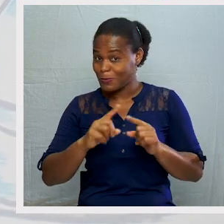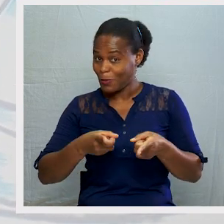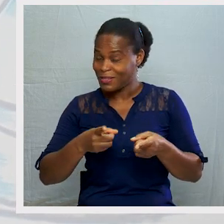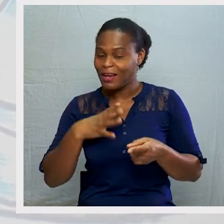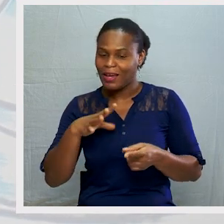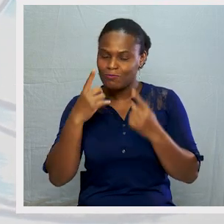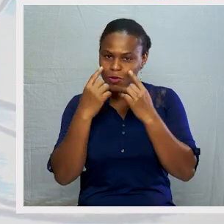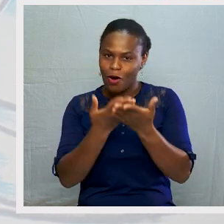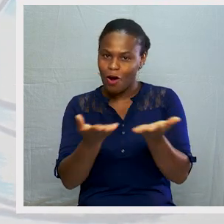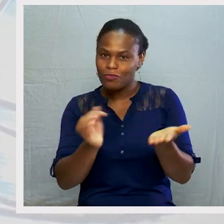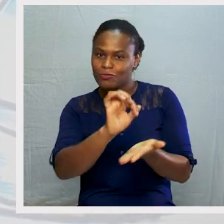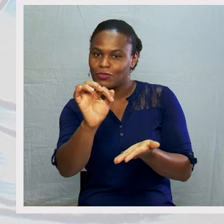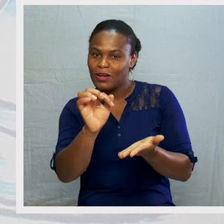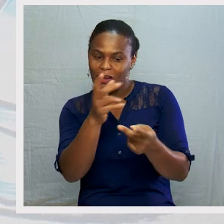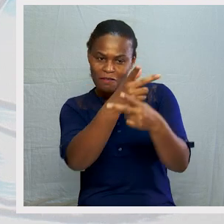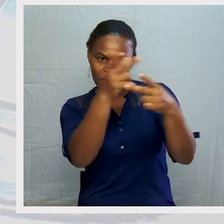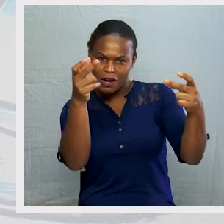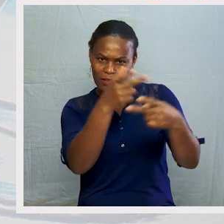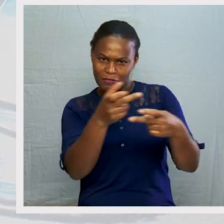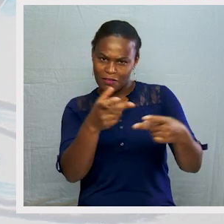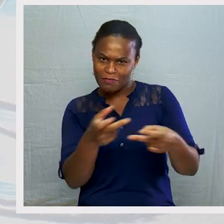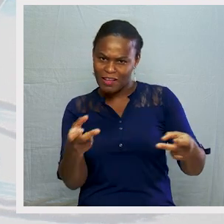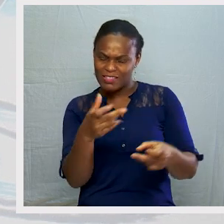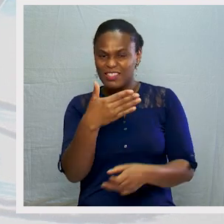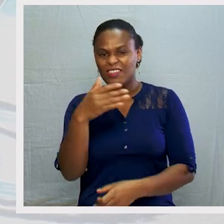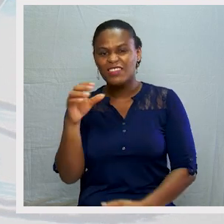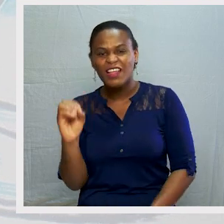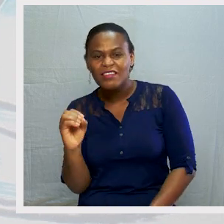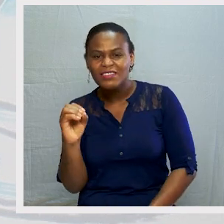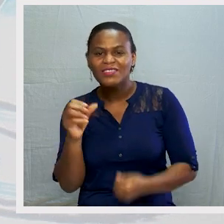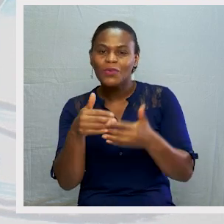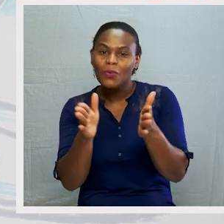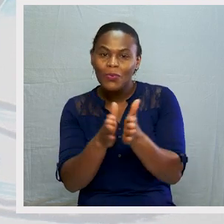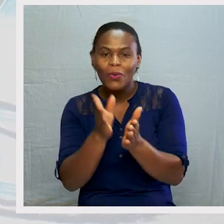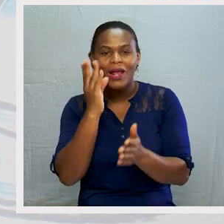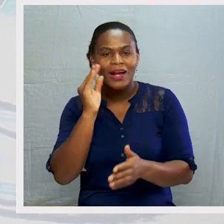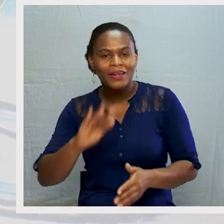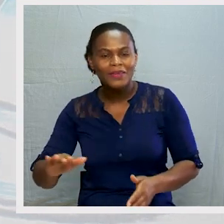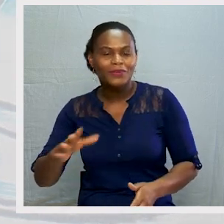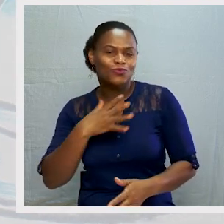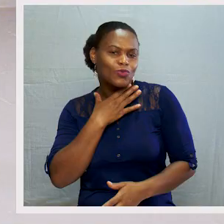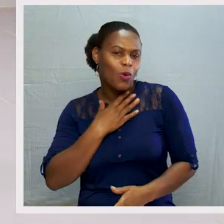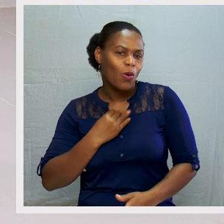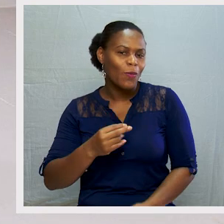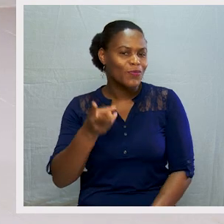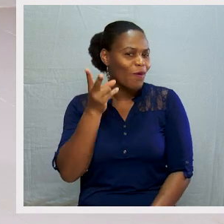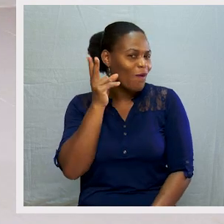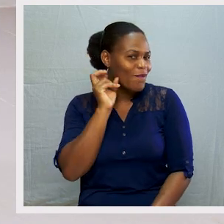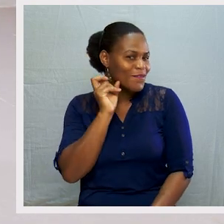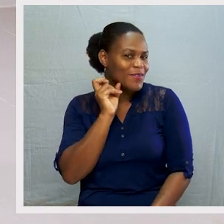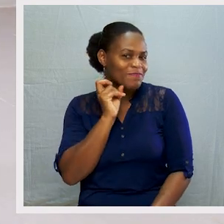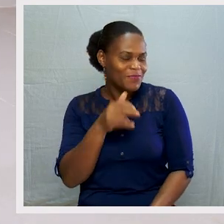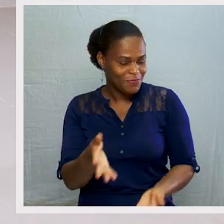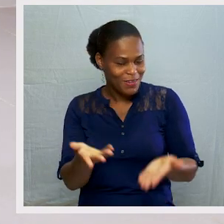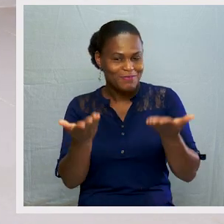apresentar-vos 10 frases que todas as crianças gostariam de ouvir. Vamos